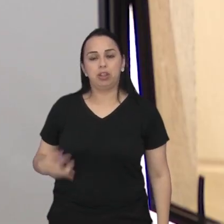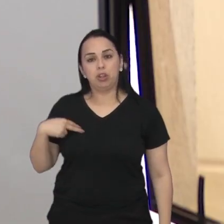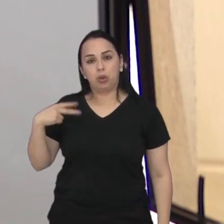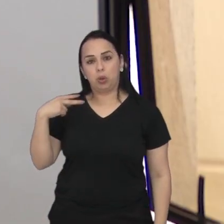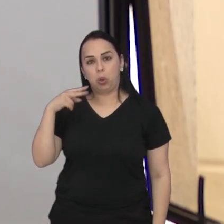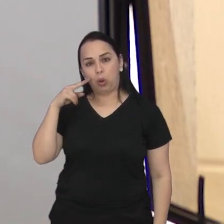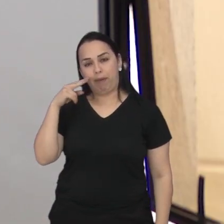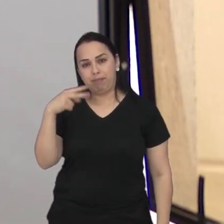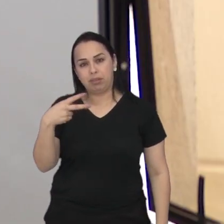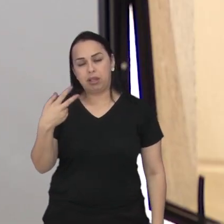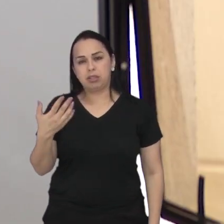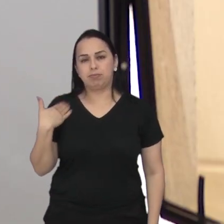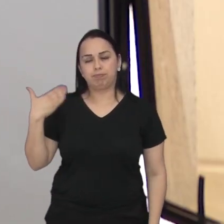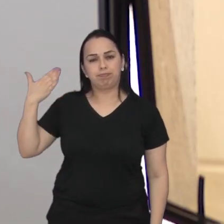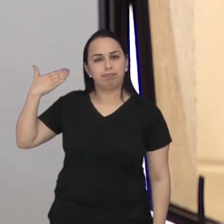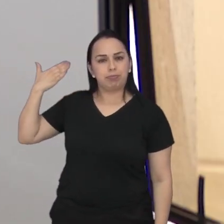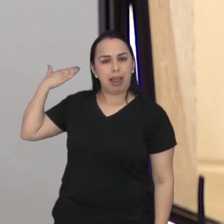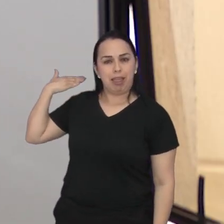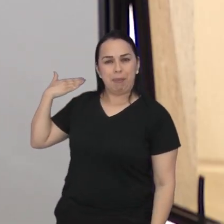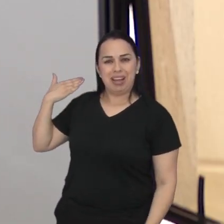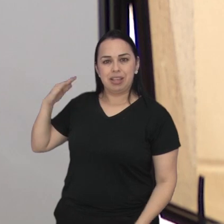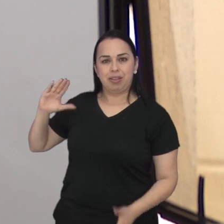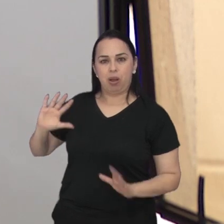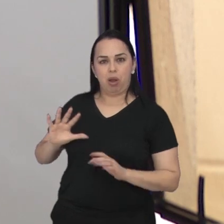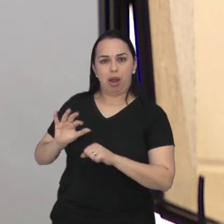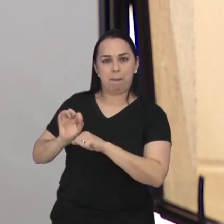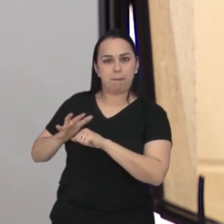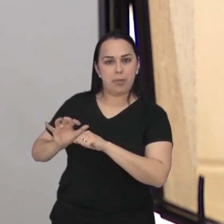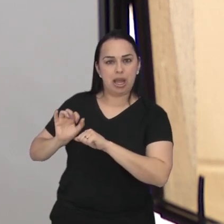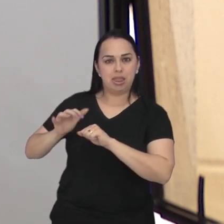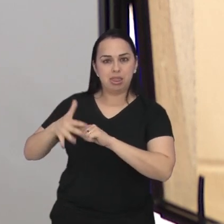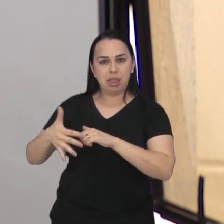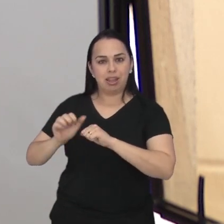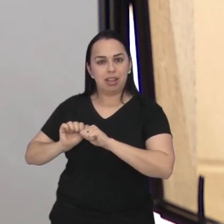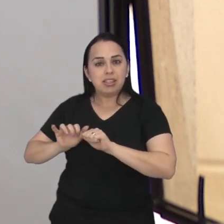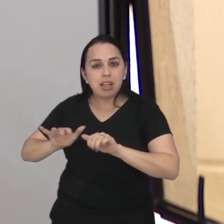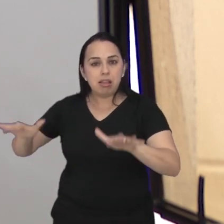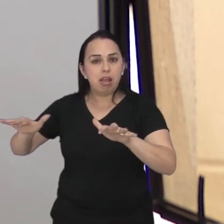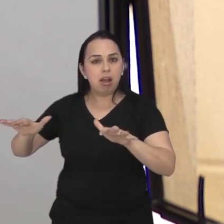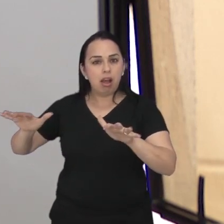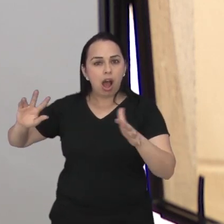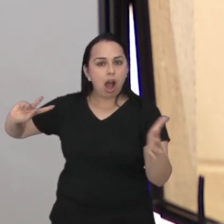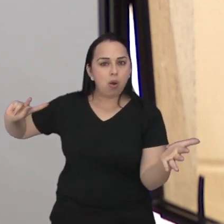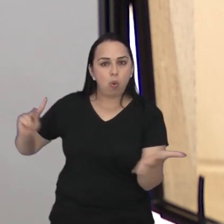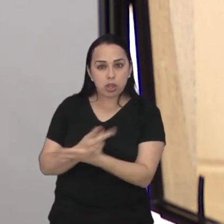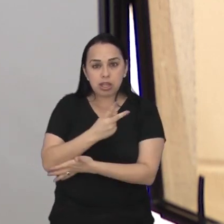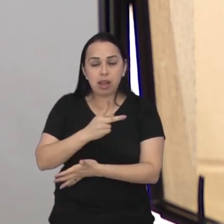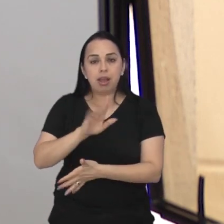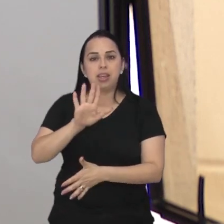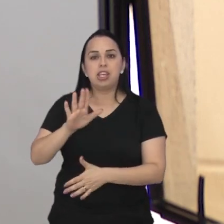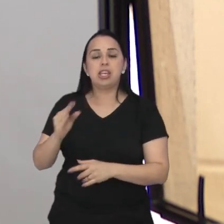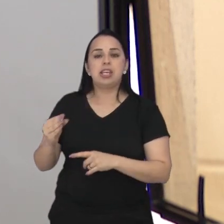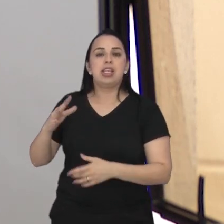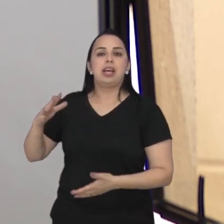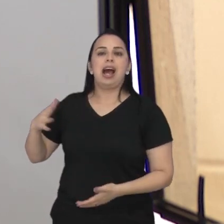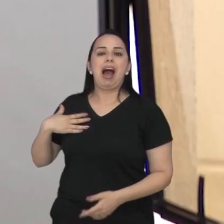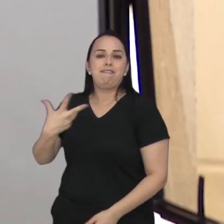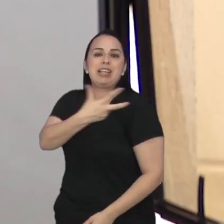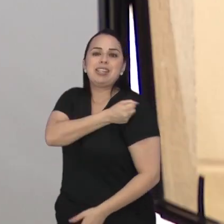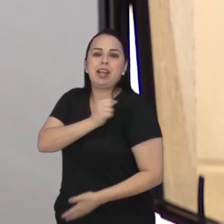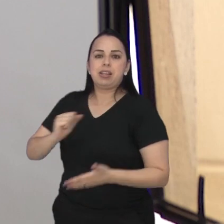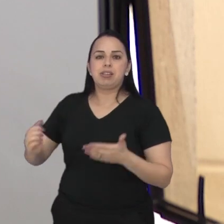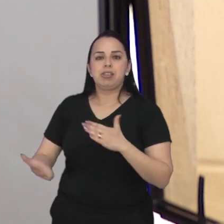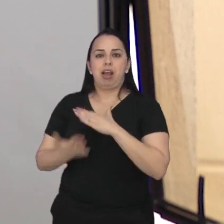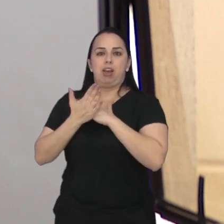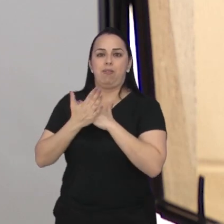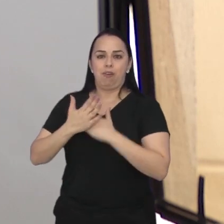agora nessa fatídica pandemia que a vacinação foi que nos manteve aqui e